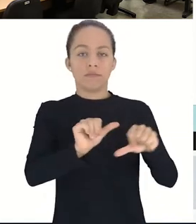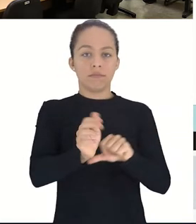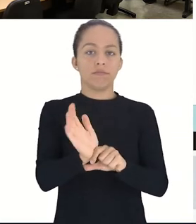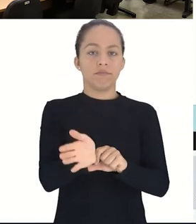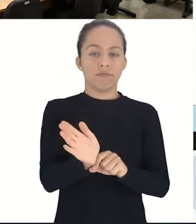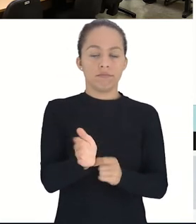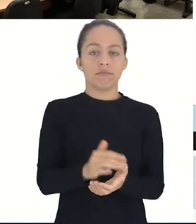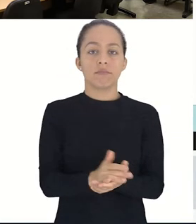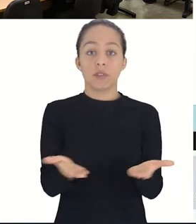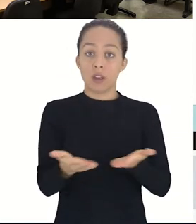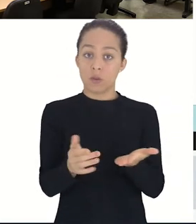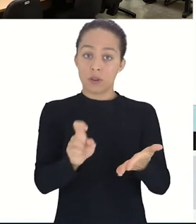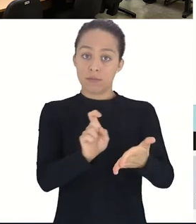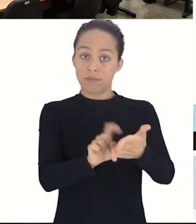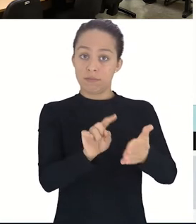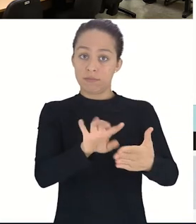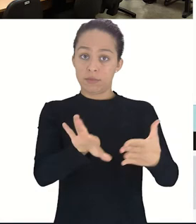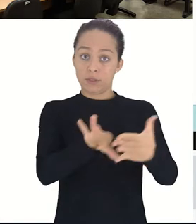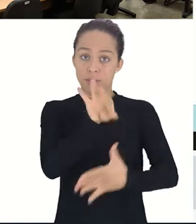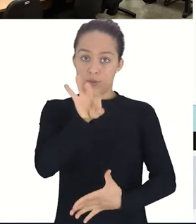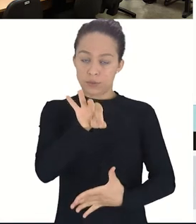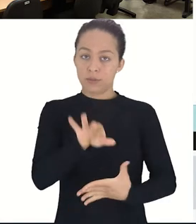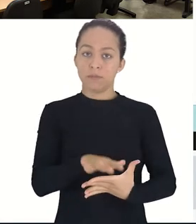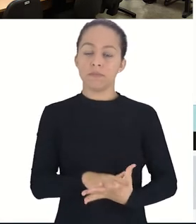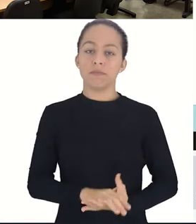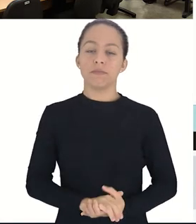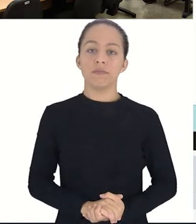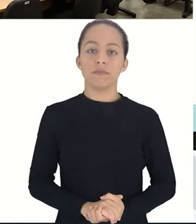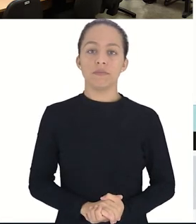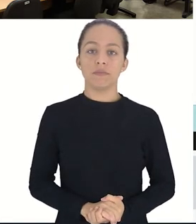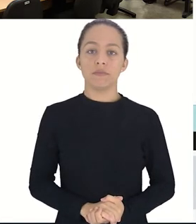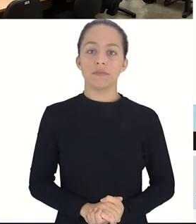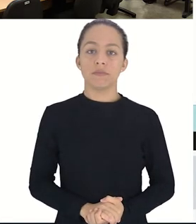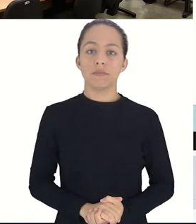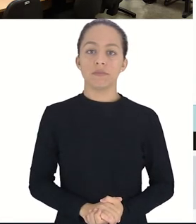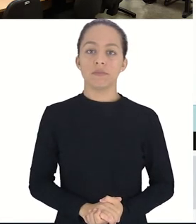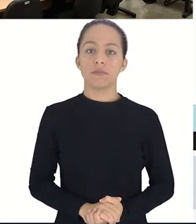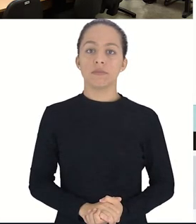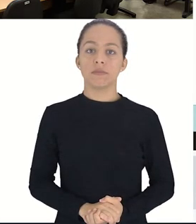Pronto, já alteramos o nome. Agora eu vou realizar o sorteio.